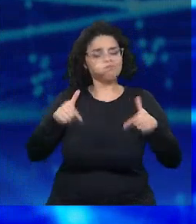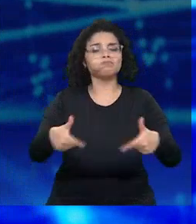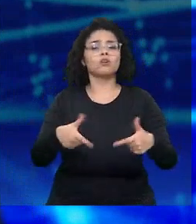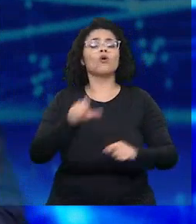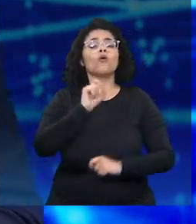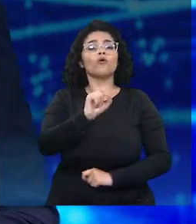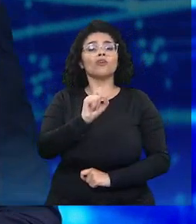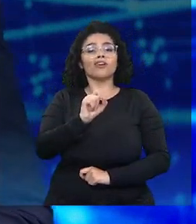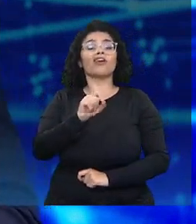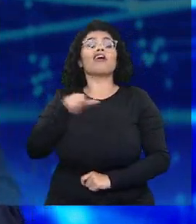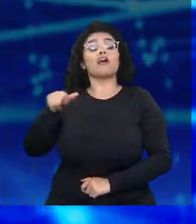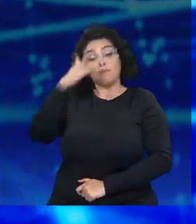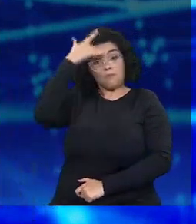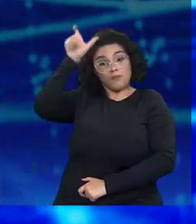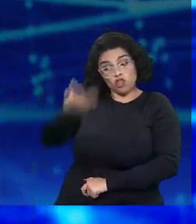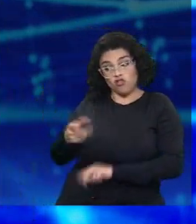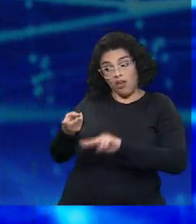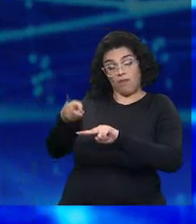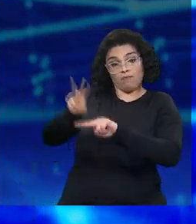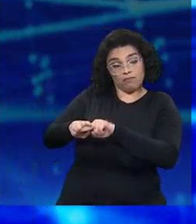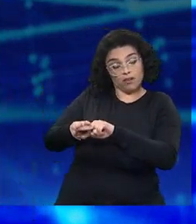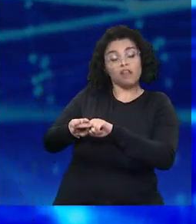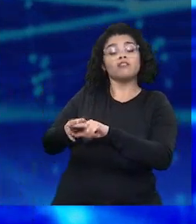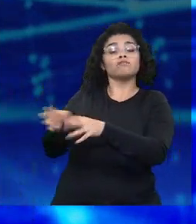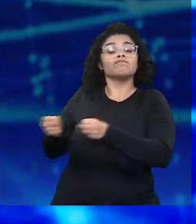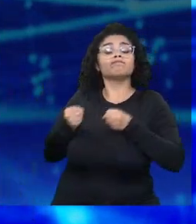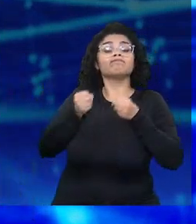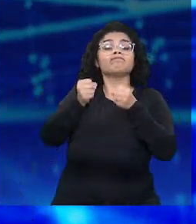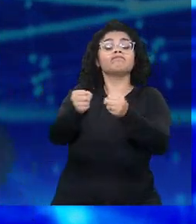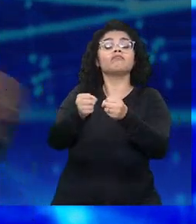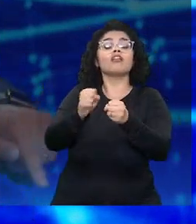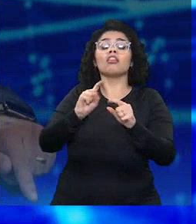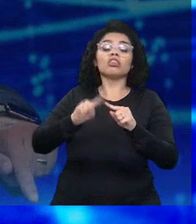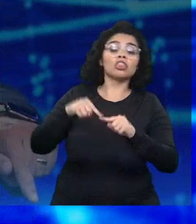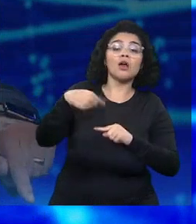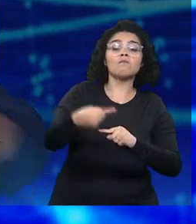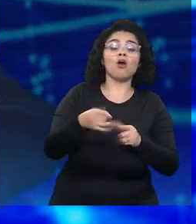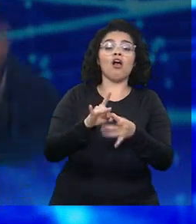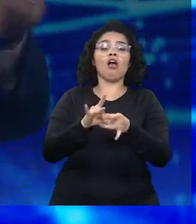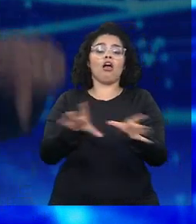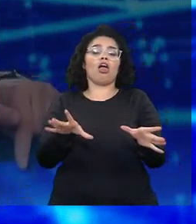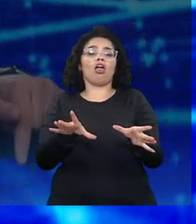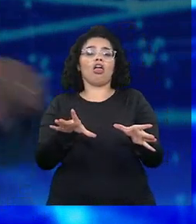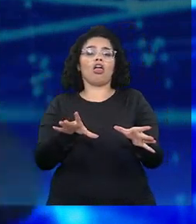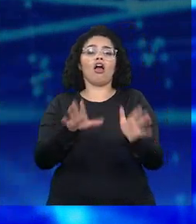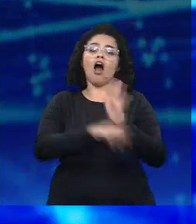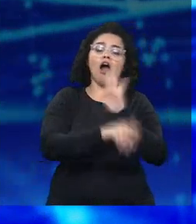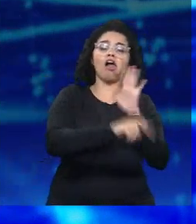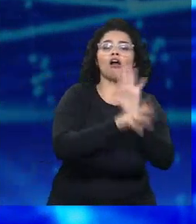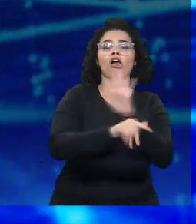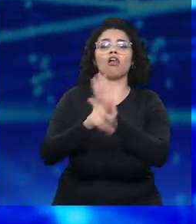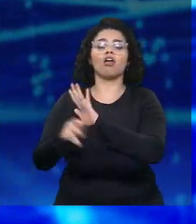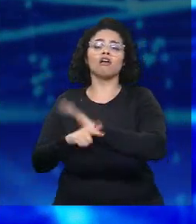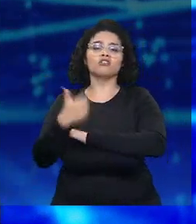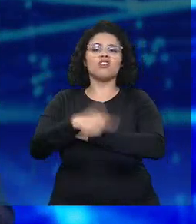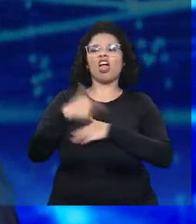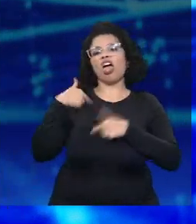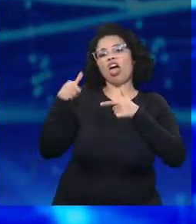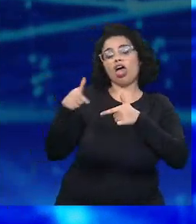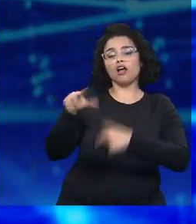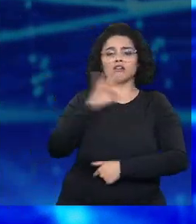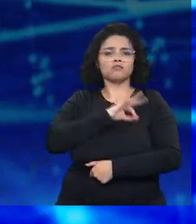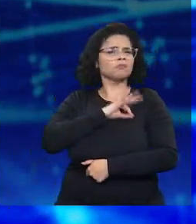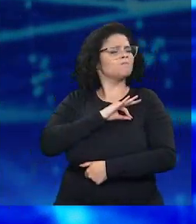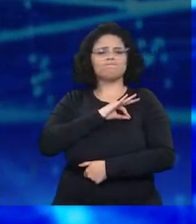custódia, porque o preso, ele é preso, ele é detido e na hora seguinte ele é liberado e vai roubar de novo e ainda vai debochar do policial.